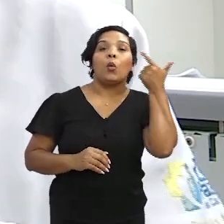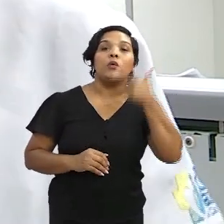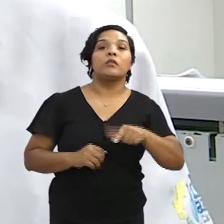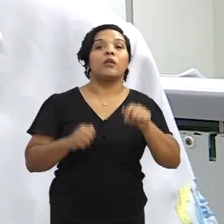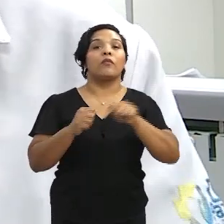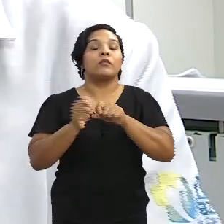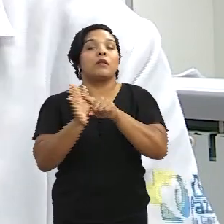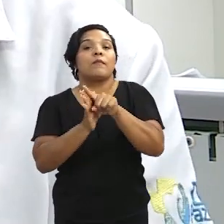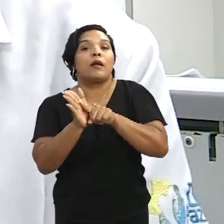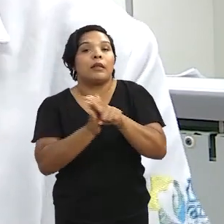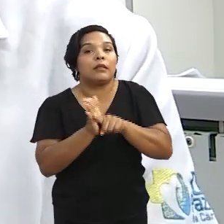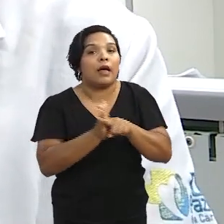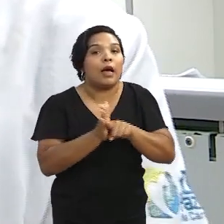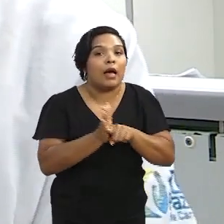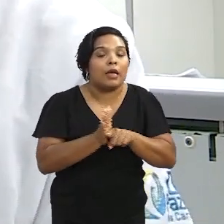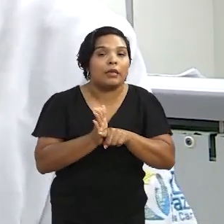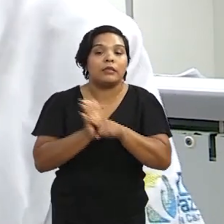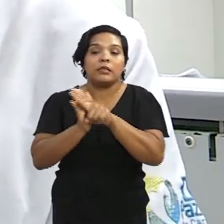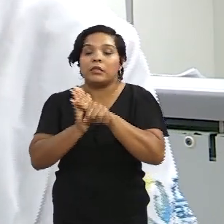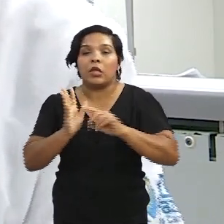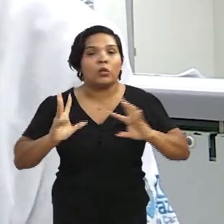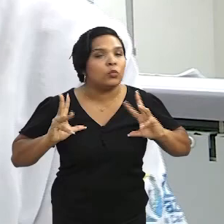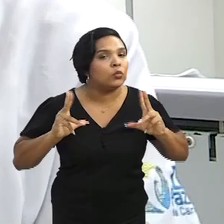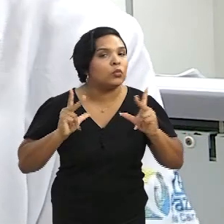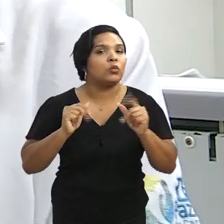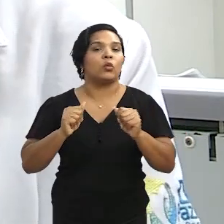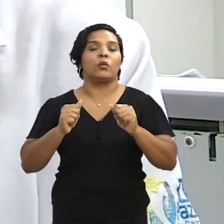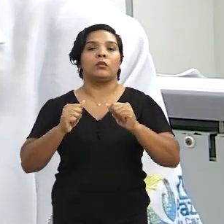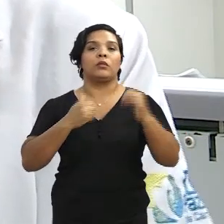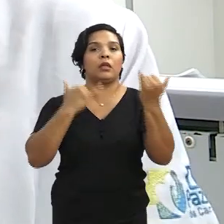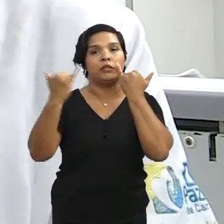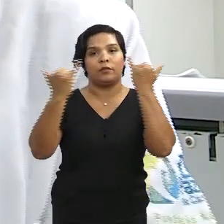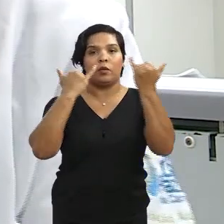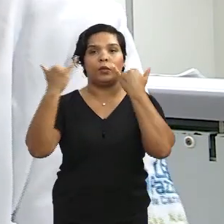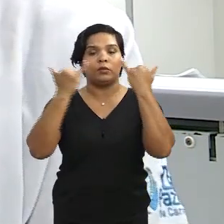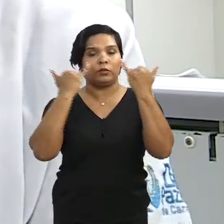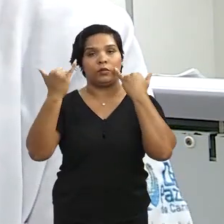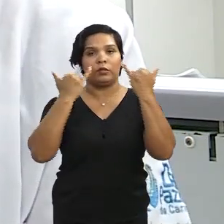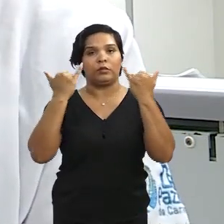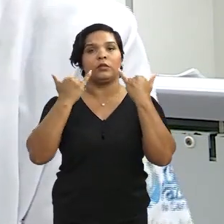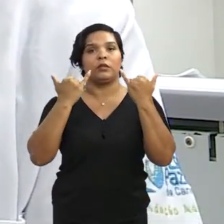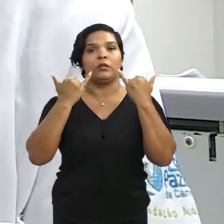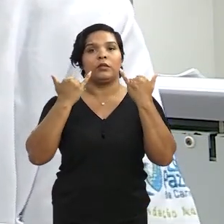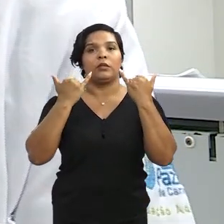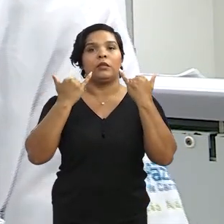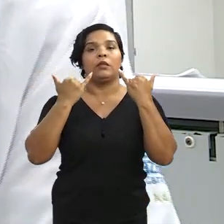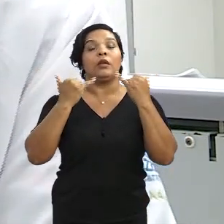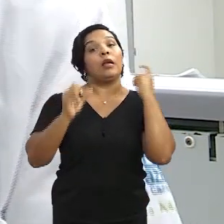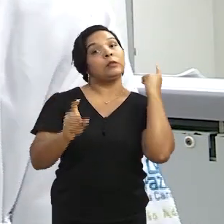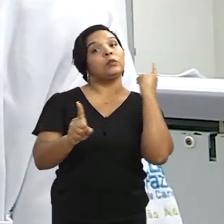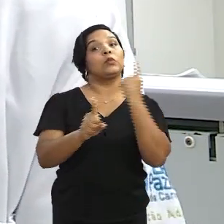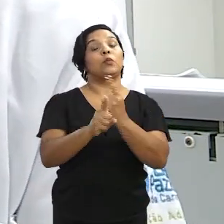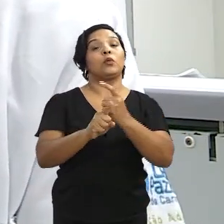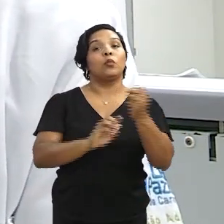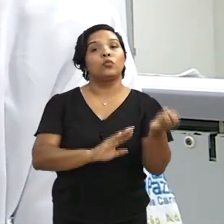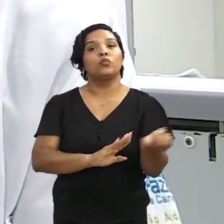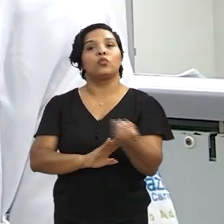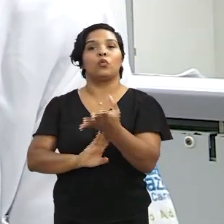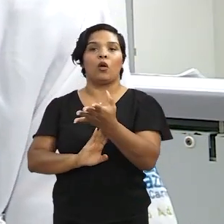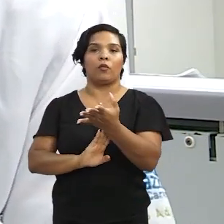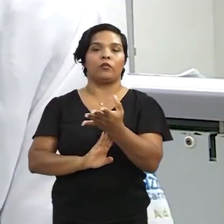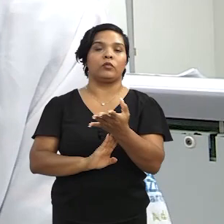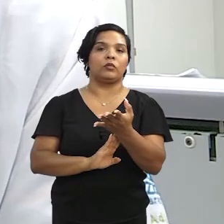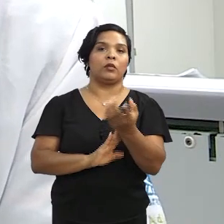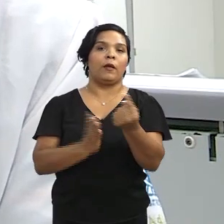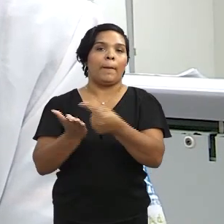uma meta-análise, que a gente chama, né, meta-analisar todas essas informações, o que acabou a gente descobrindo